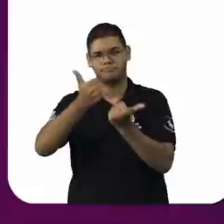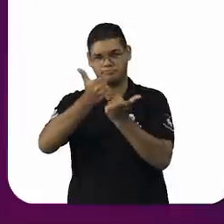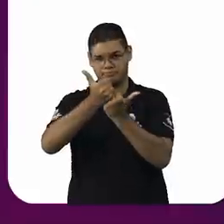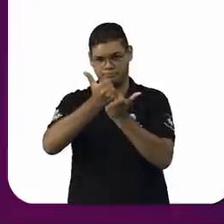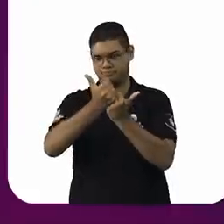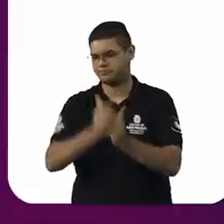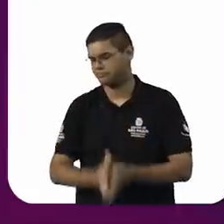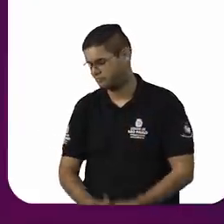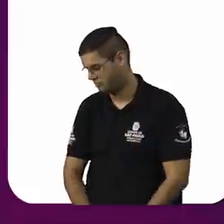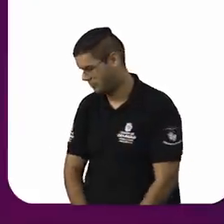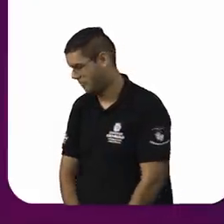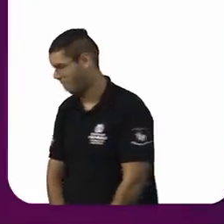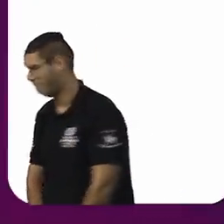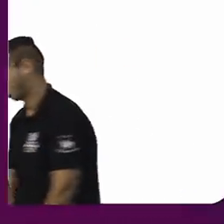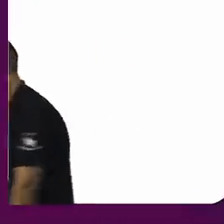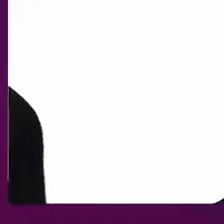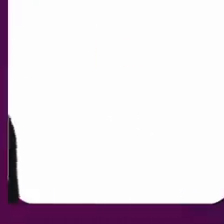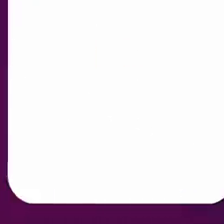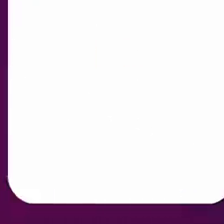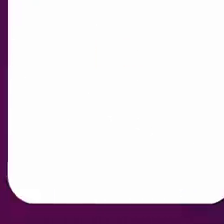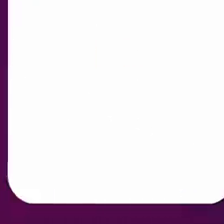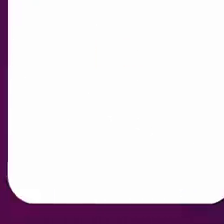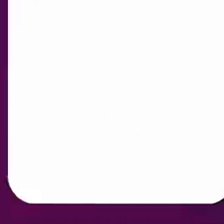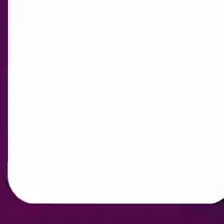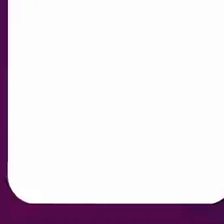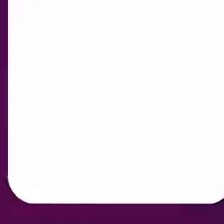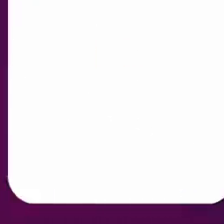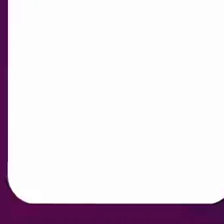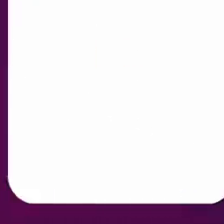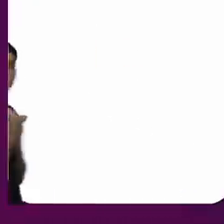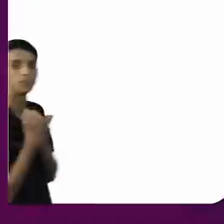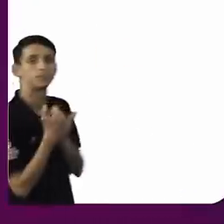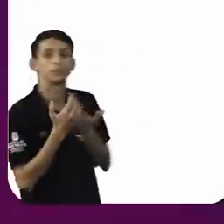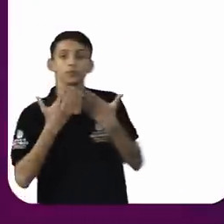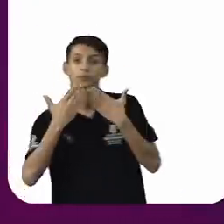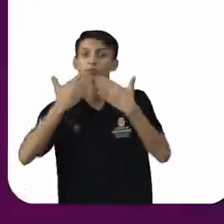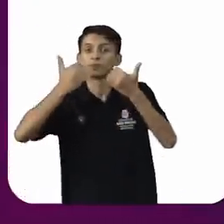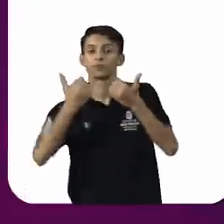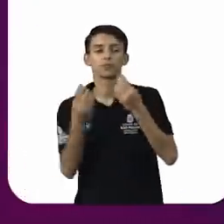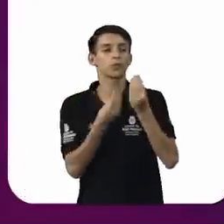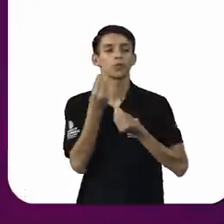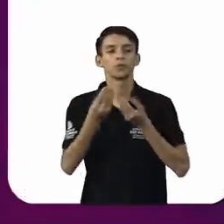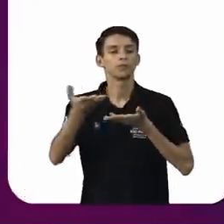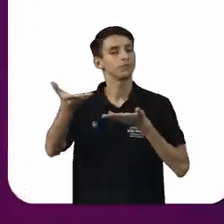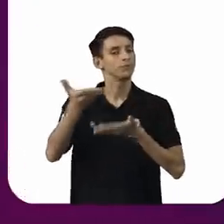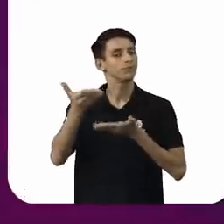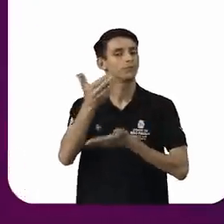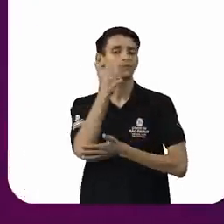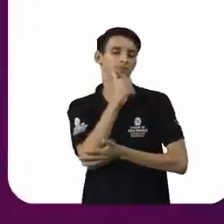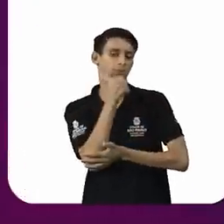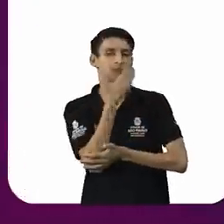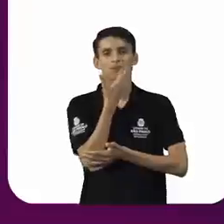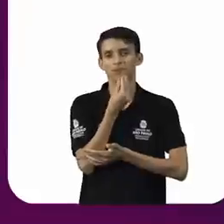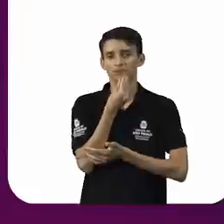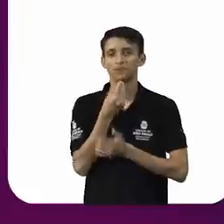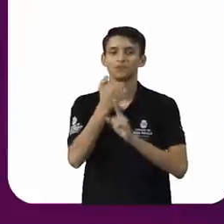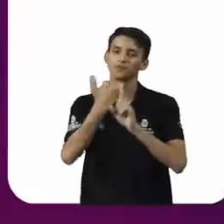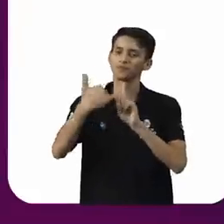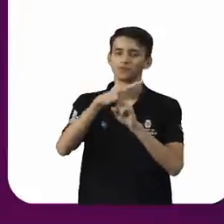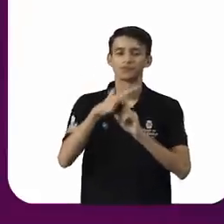isso vai melhorar muito as relações entre homens e mulheres na sociedade. Com certeza. Doutoras,